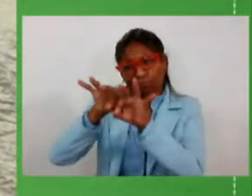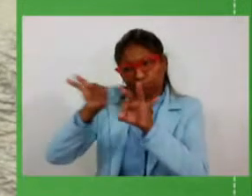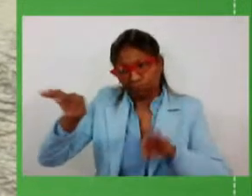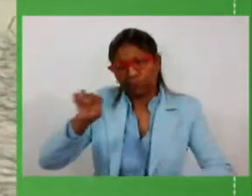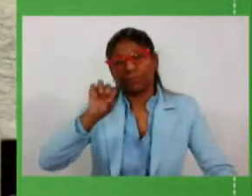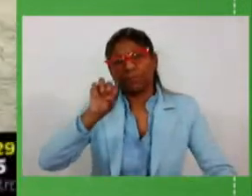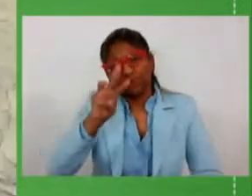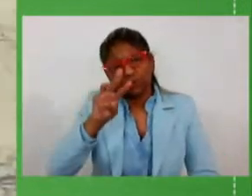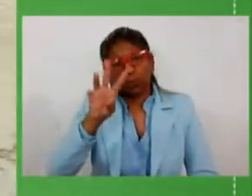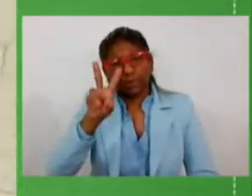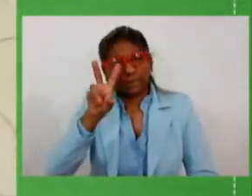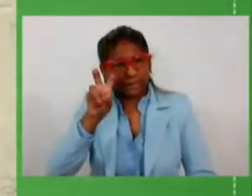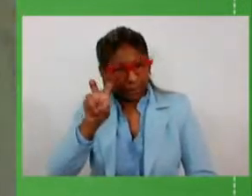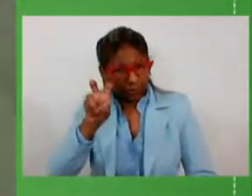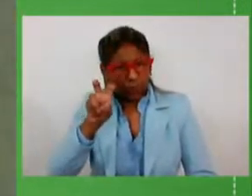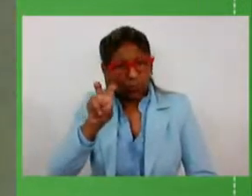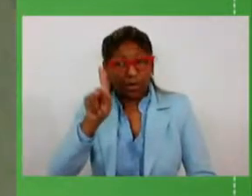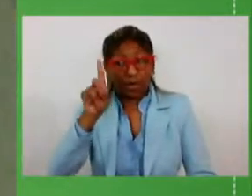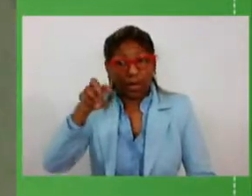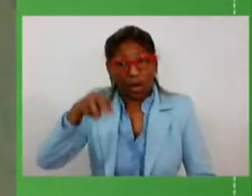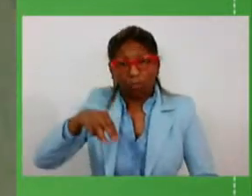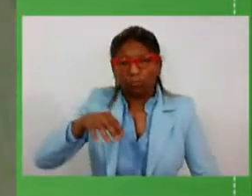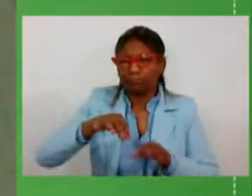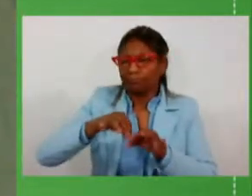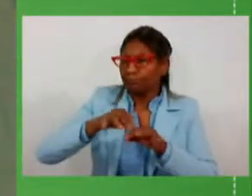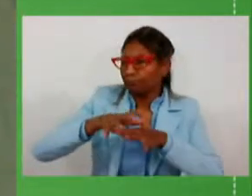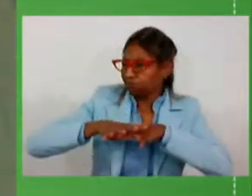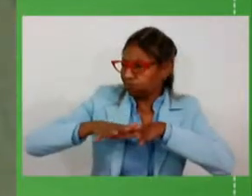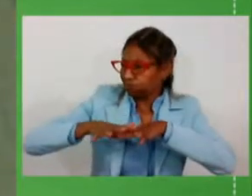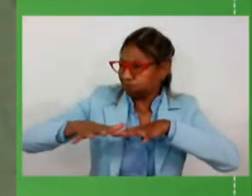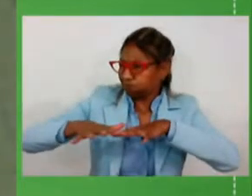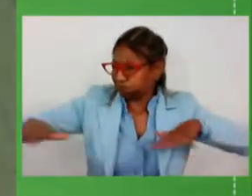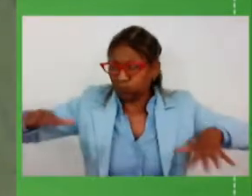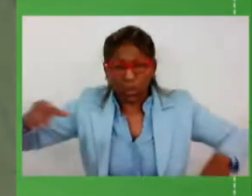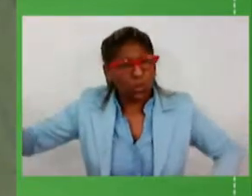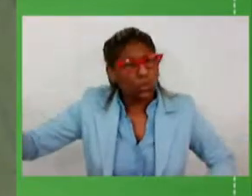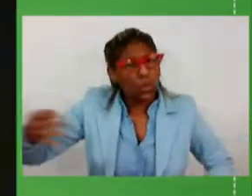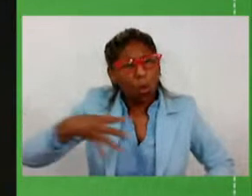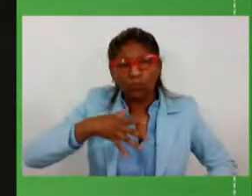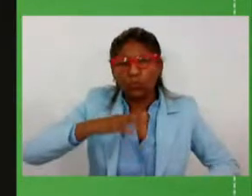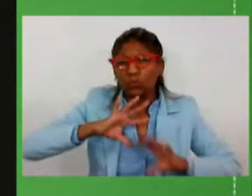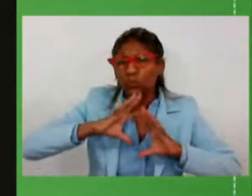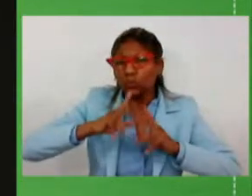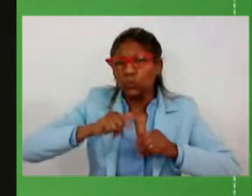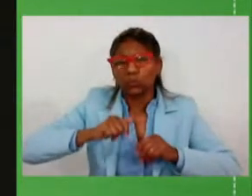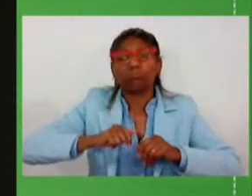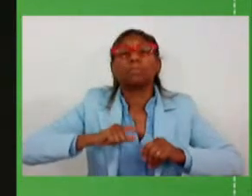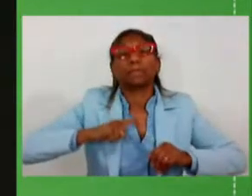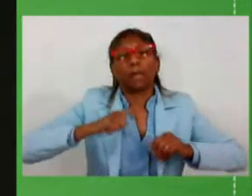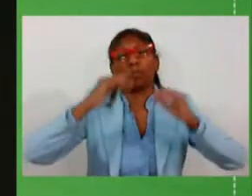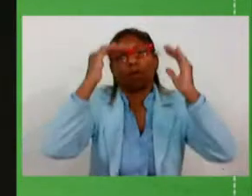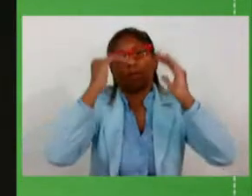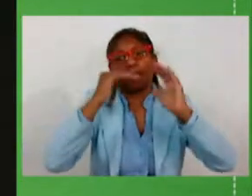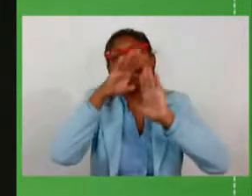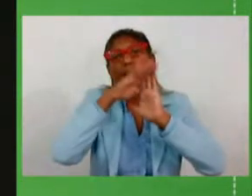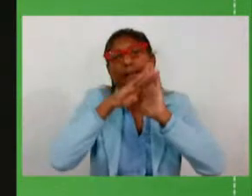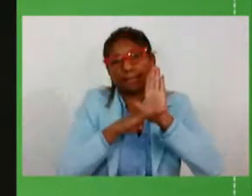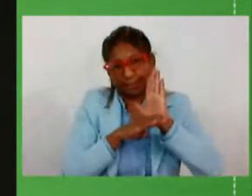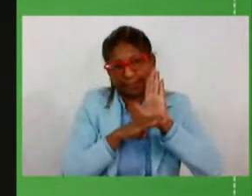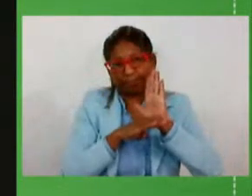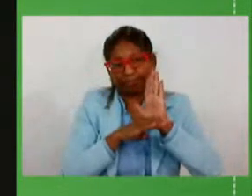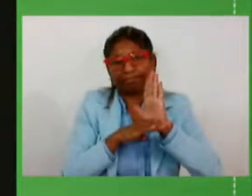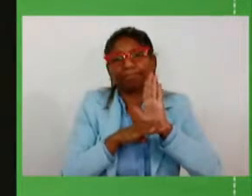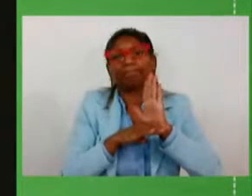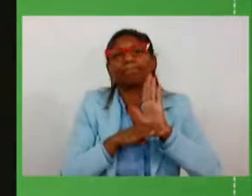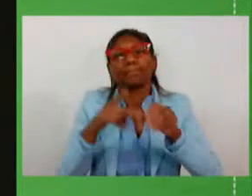quilômetros totalmente recuperados a gente tem a lista toda dos